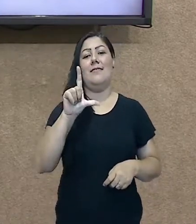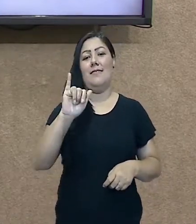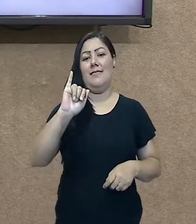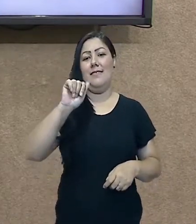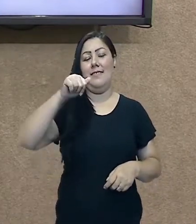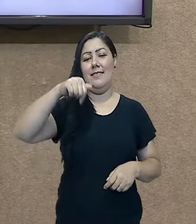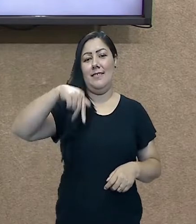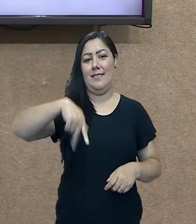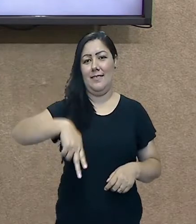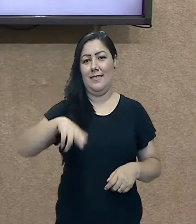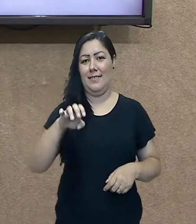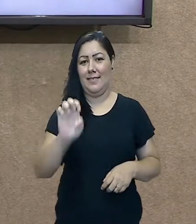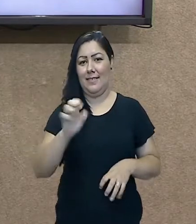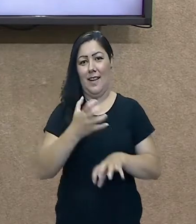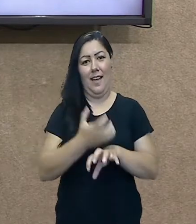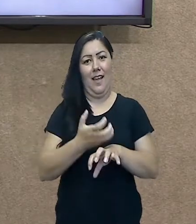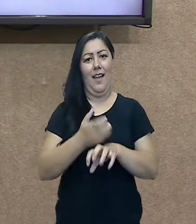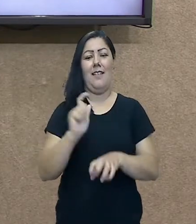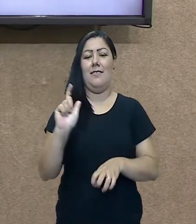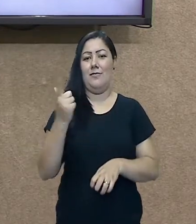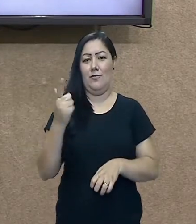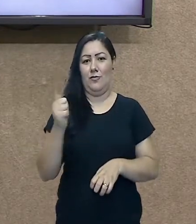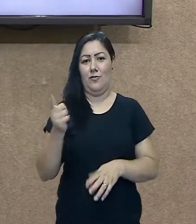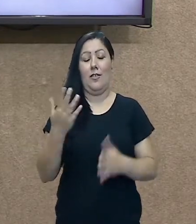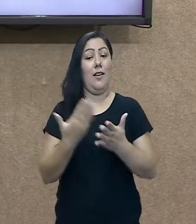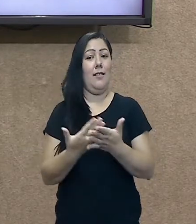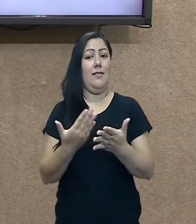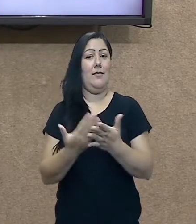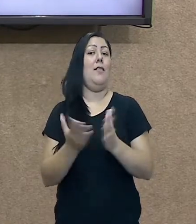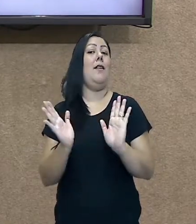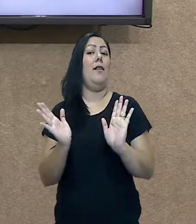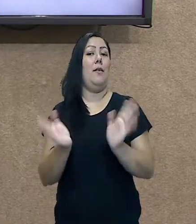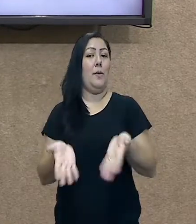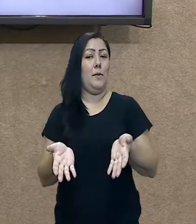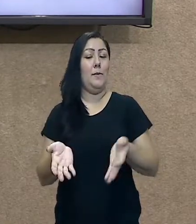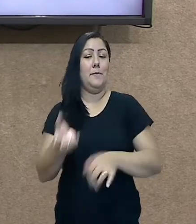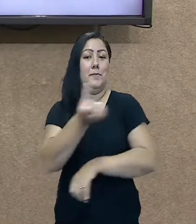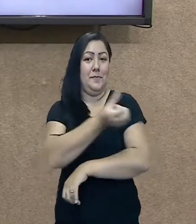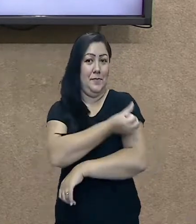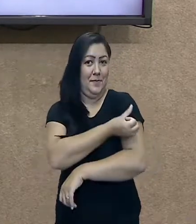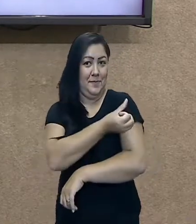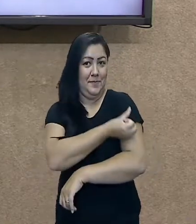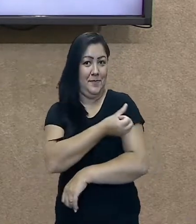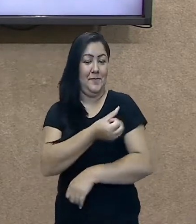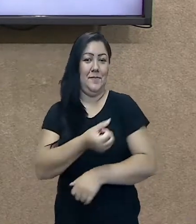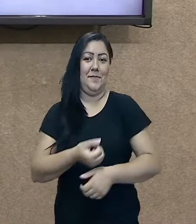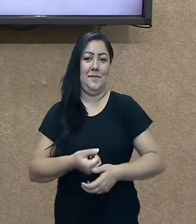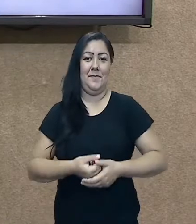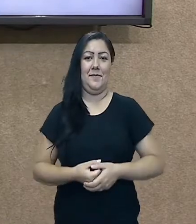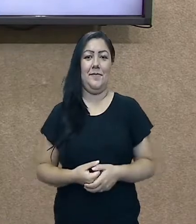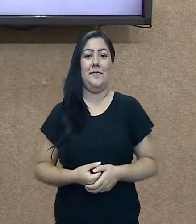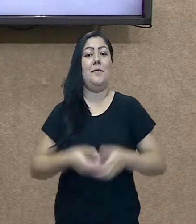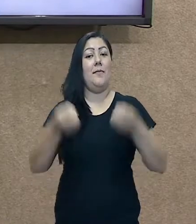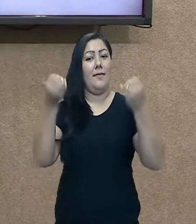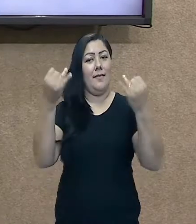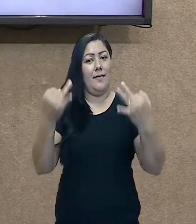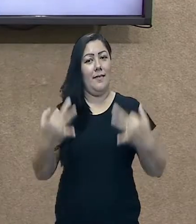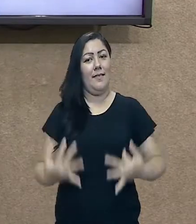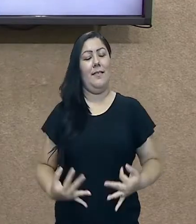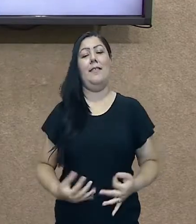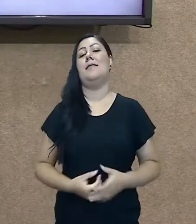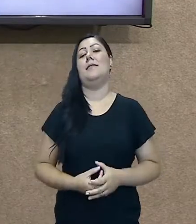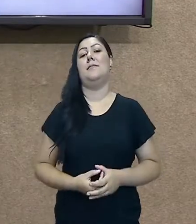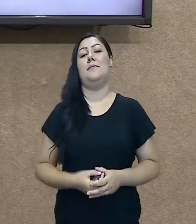Nossa aula hoje é para o sexto ano do ensino fundamental e nós vamos falar sobre